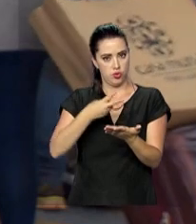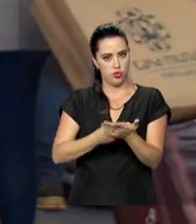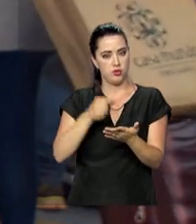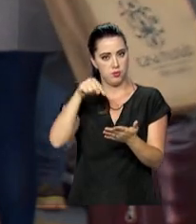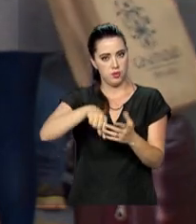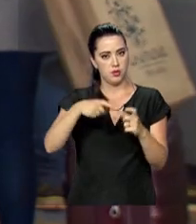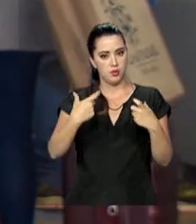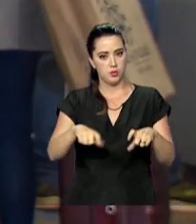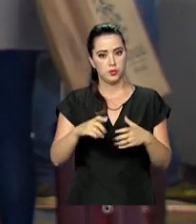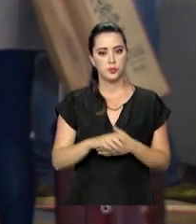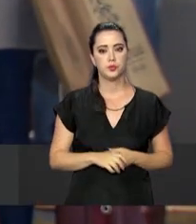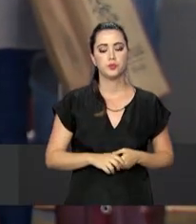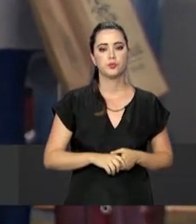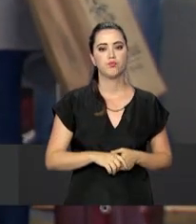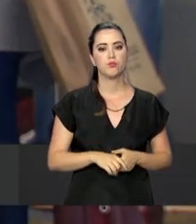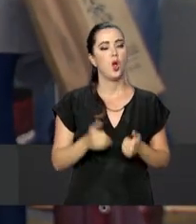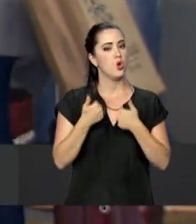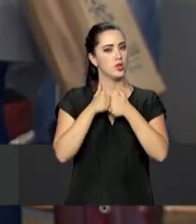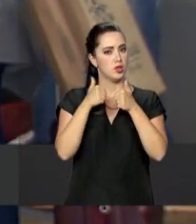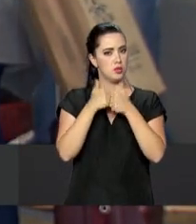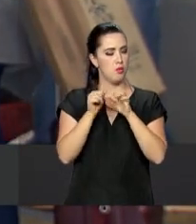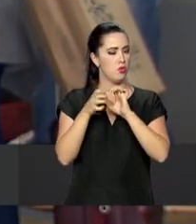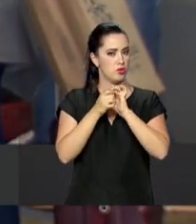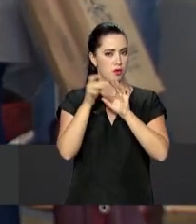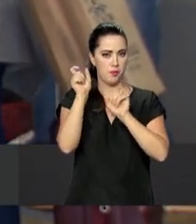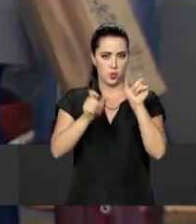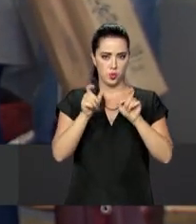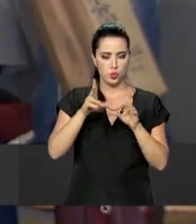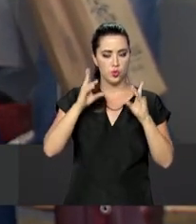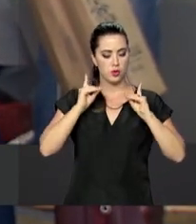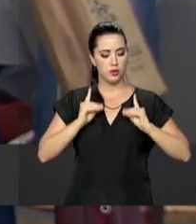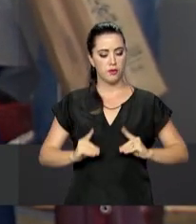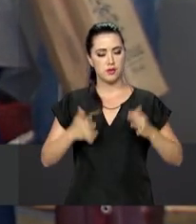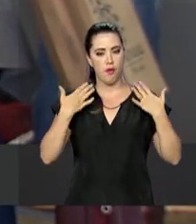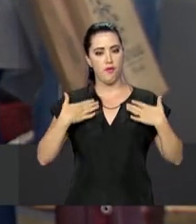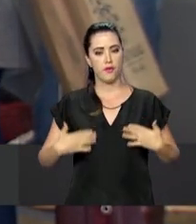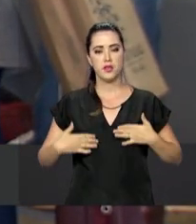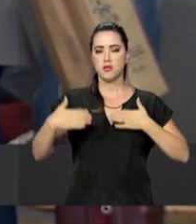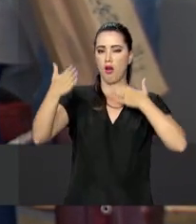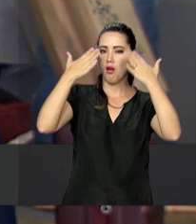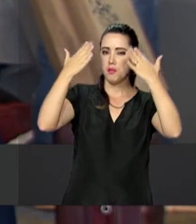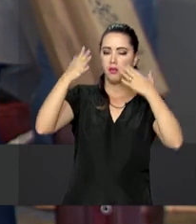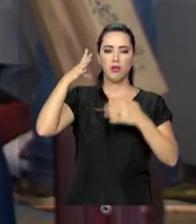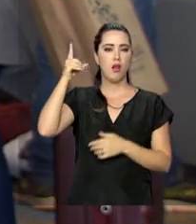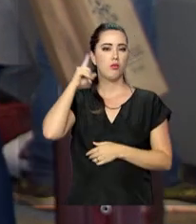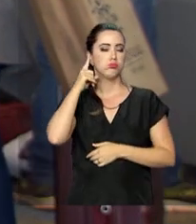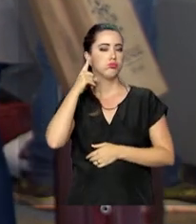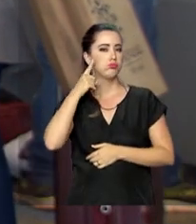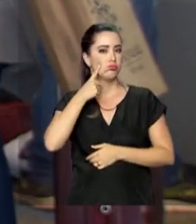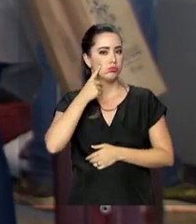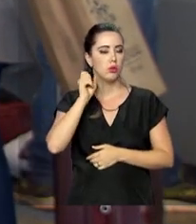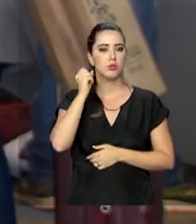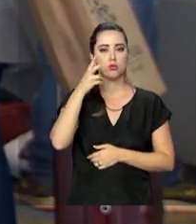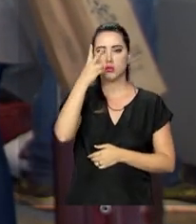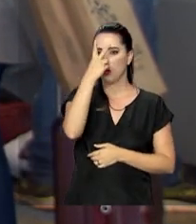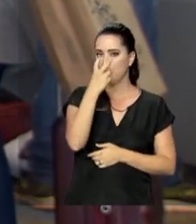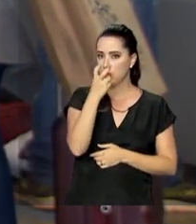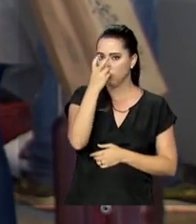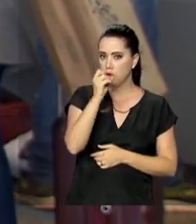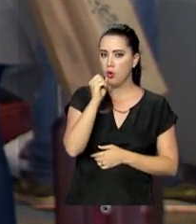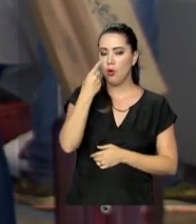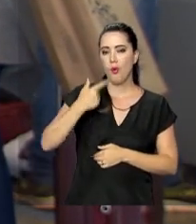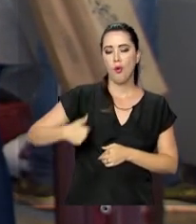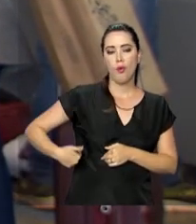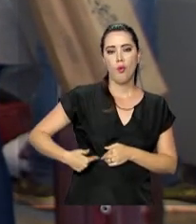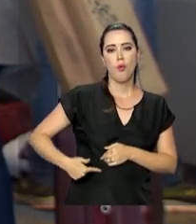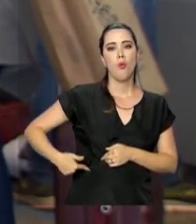O programa PASSE LIVRE do governo federal garante que pessoas com deficiência física, mental, auditiva ou visual, ou com doença renal